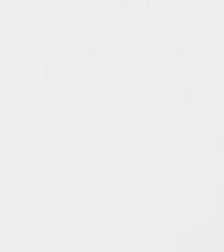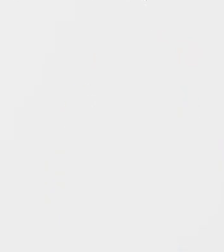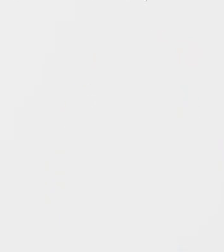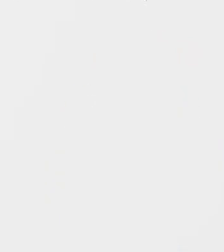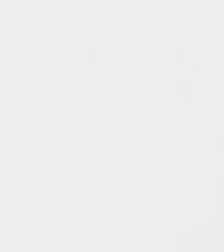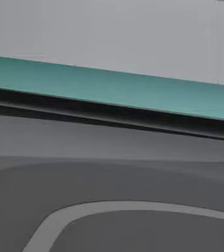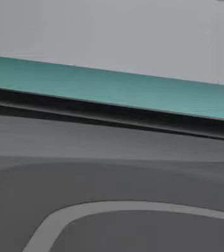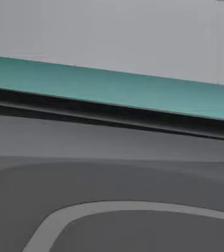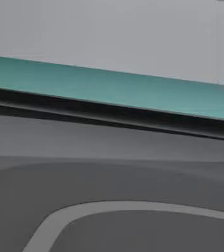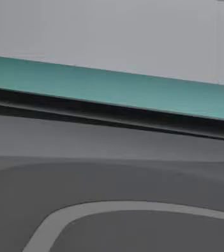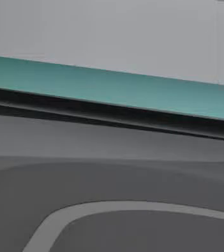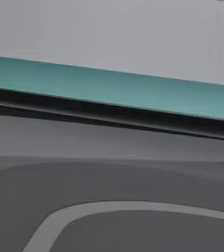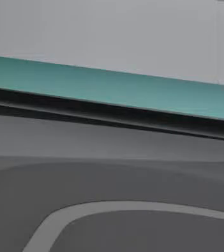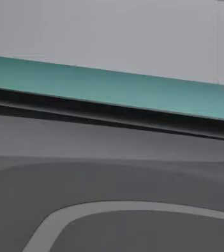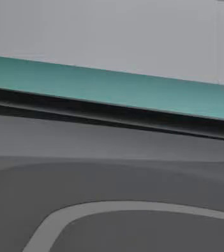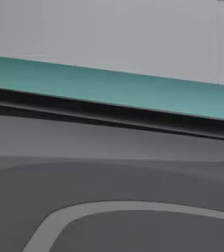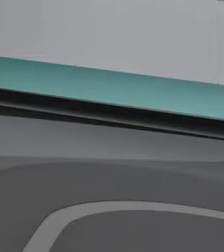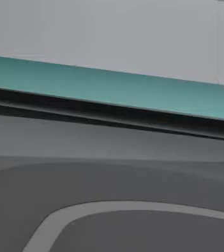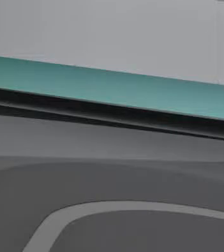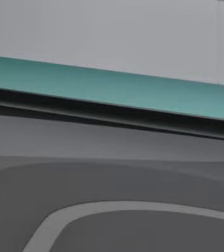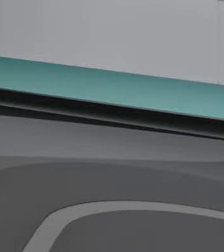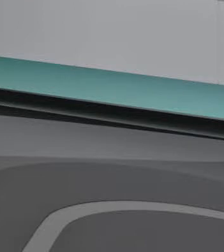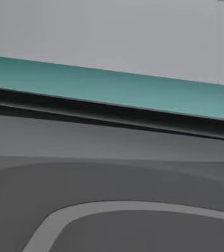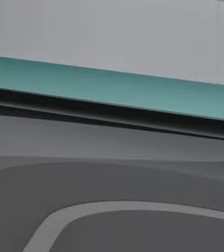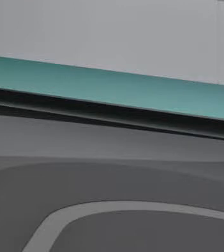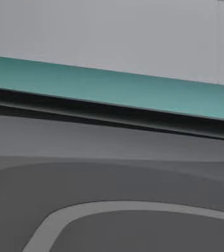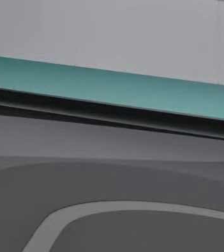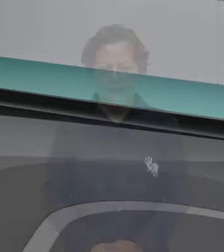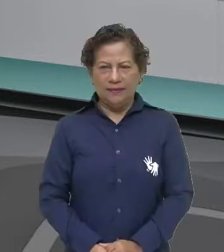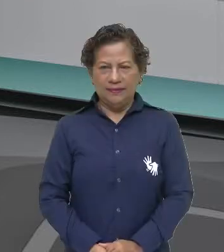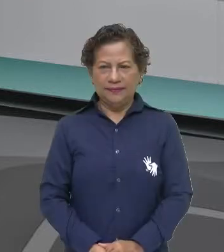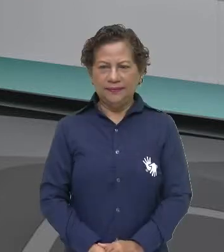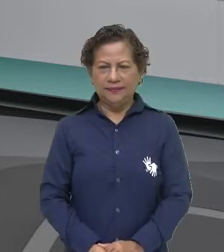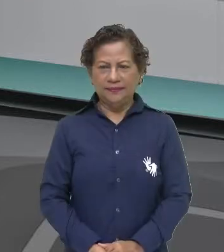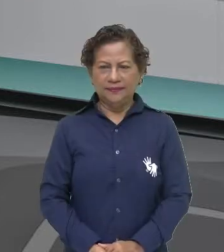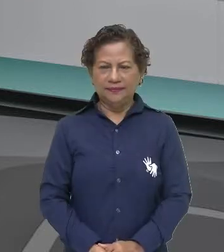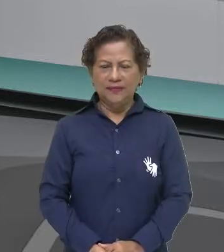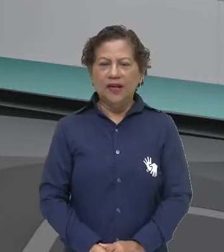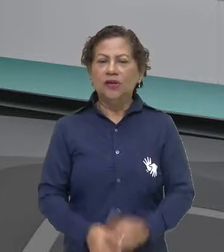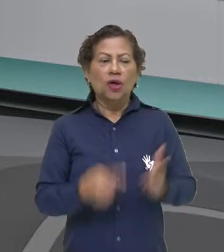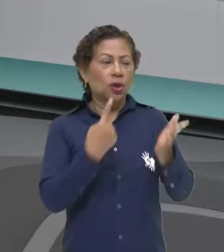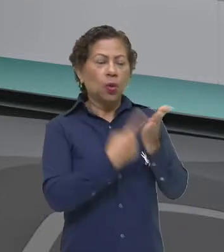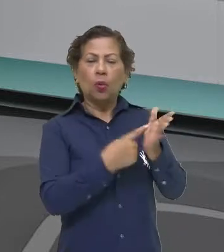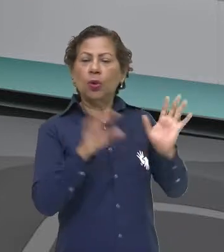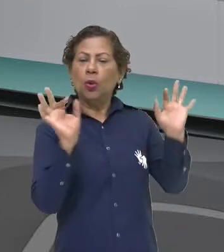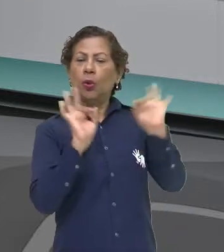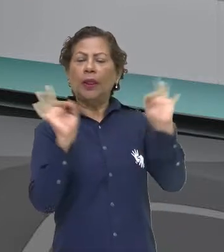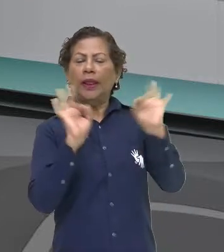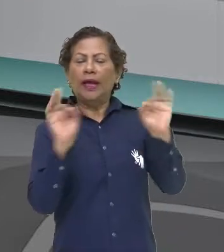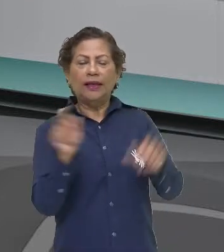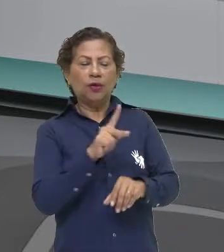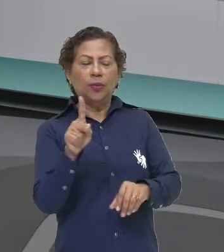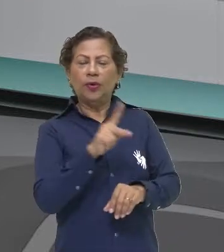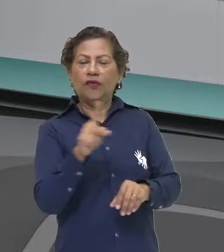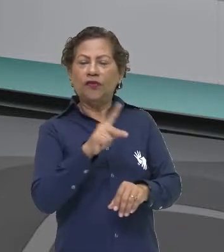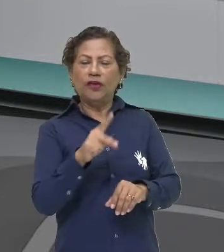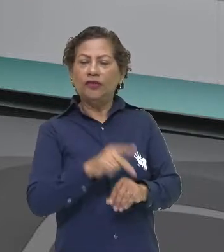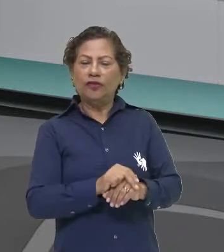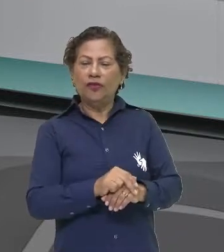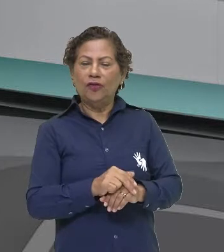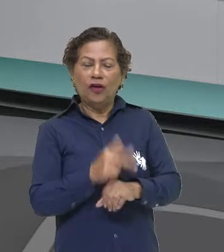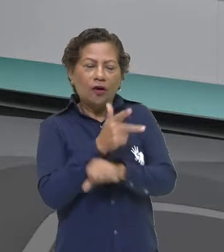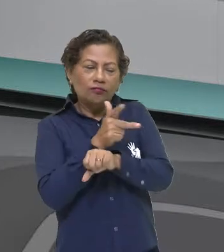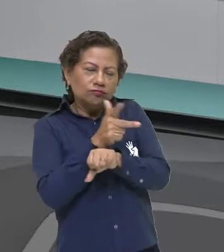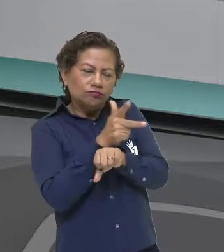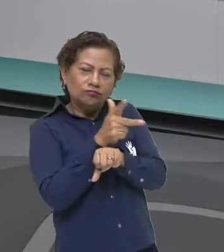Meus queridos, o diretor, ele ficou assim, professora, senhora não combinou isso comigo, professora. Mas é justamente isso.